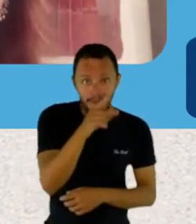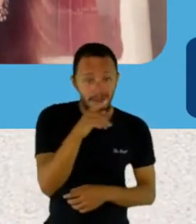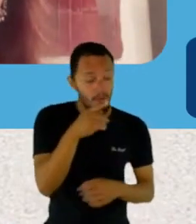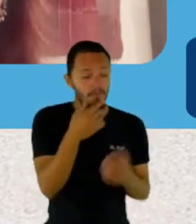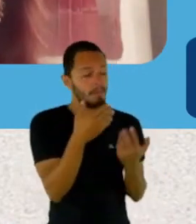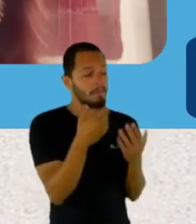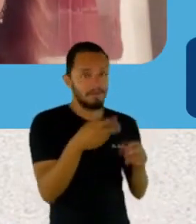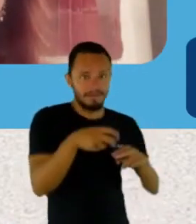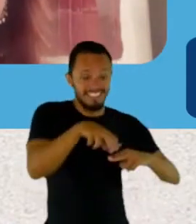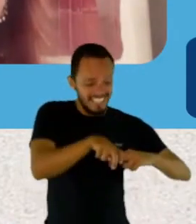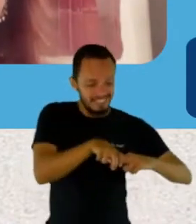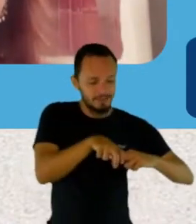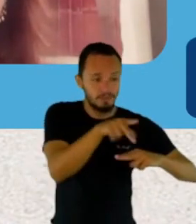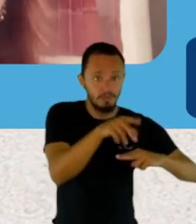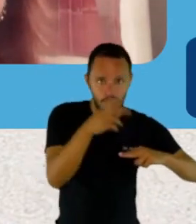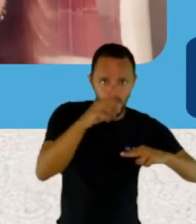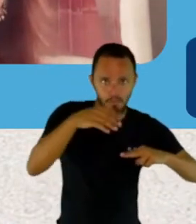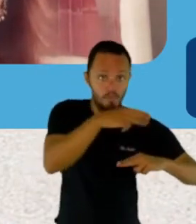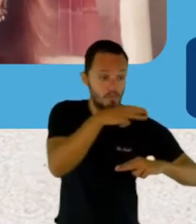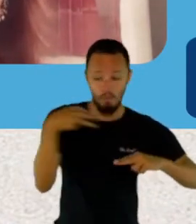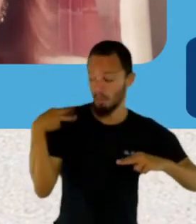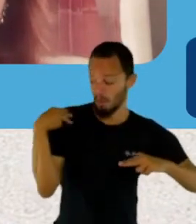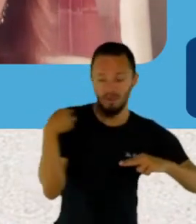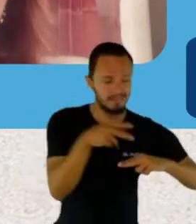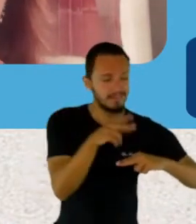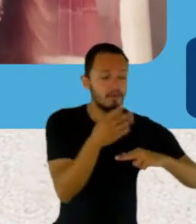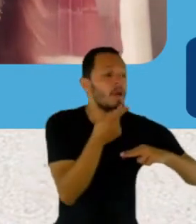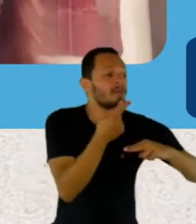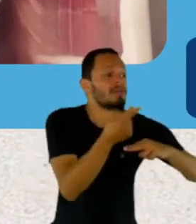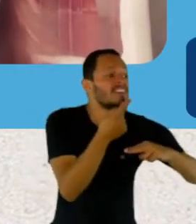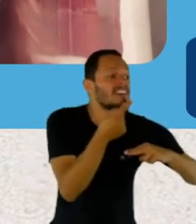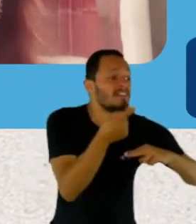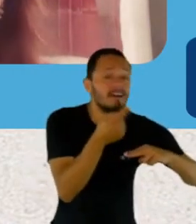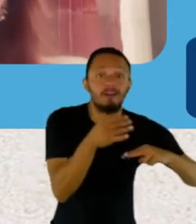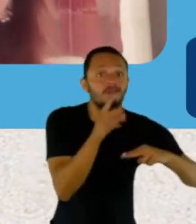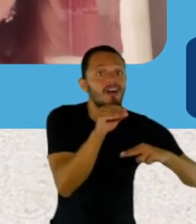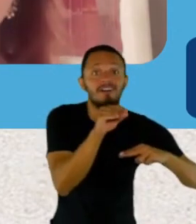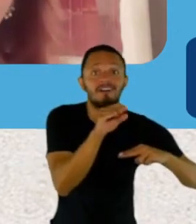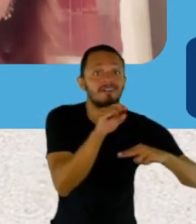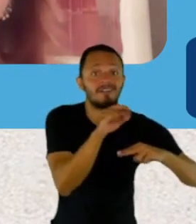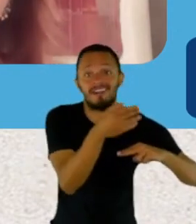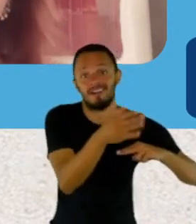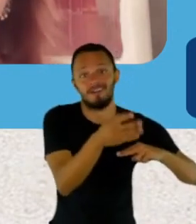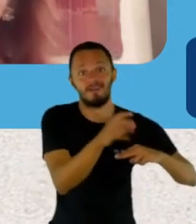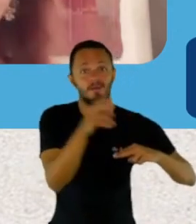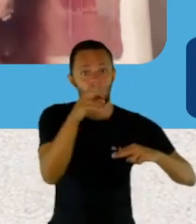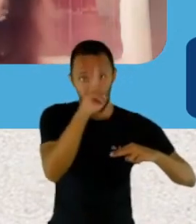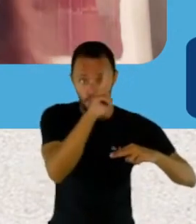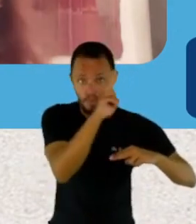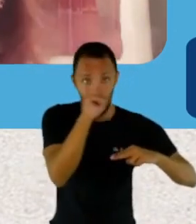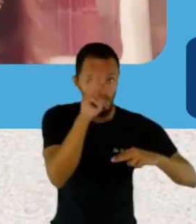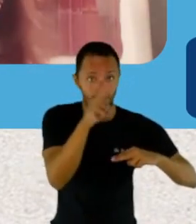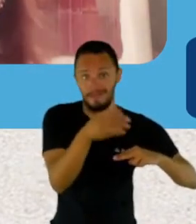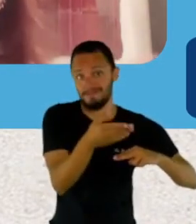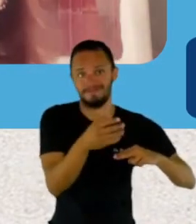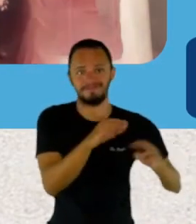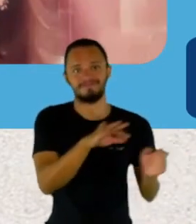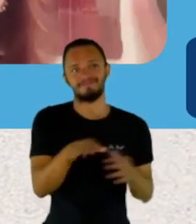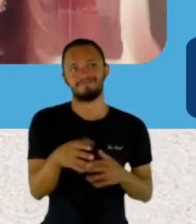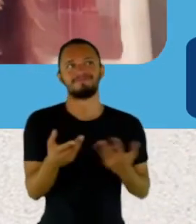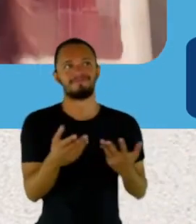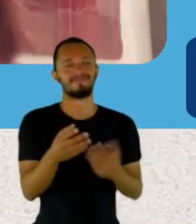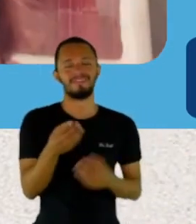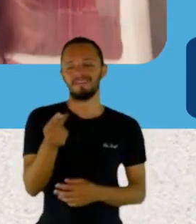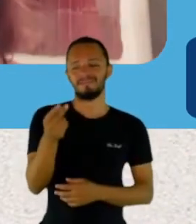Então, quando eu fui fazer a faculdade, eu pensei em fazer jornalismo. Só que o jornalismo era à tarde. E eu achava, não, vou começar a trabalhar,